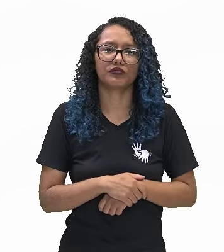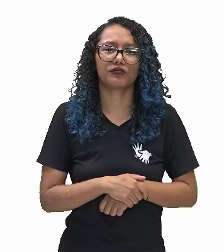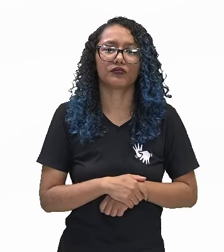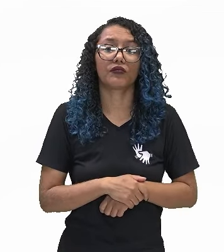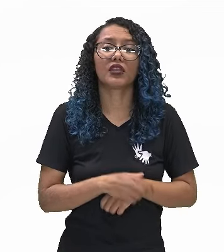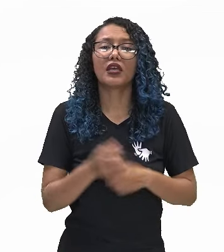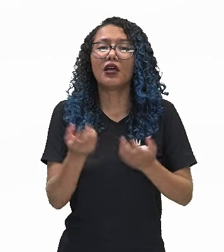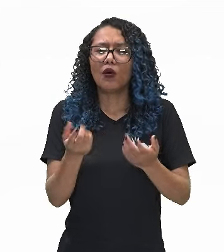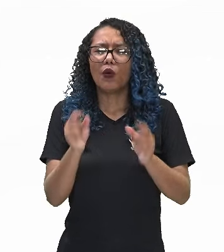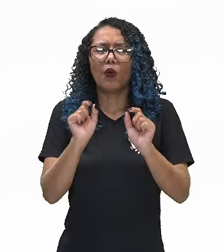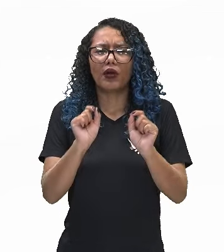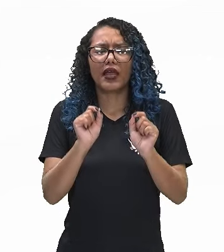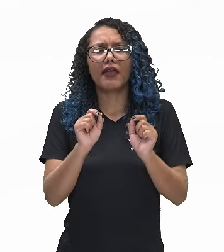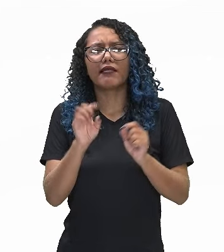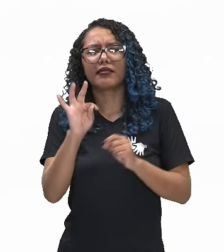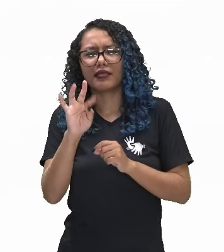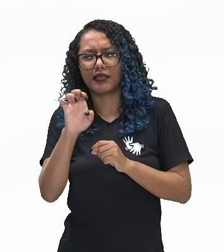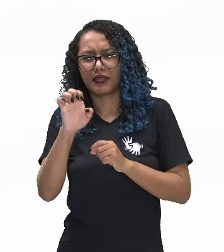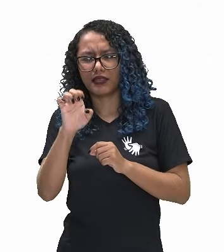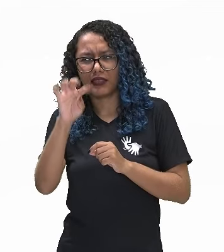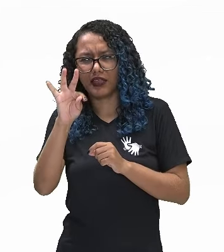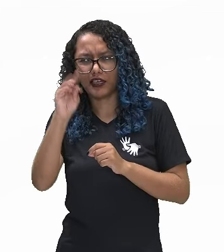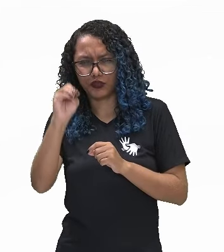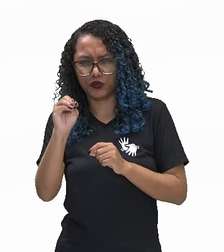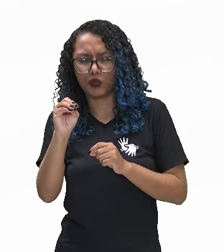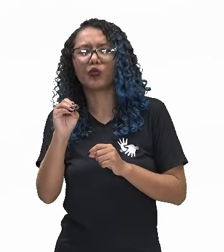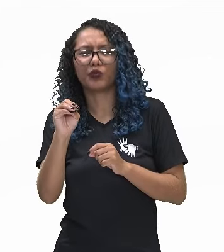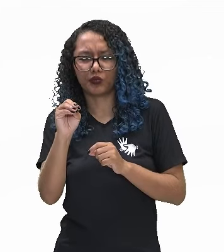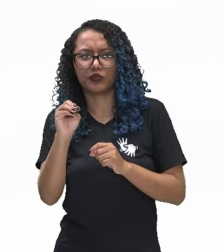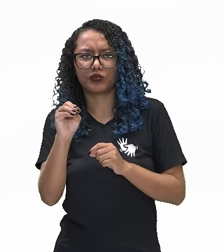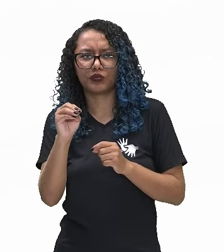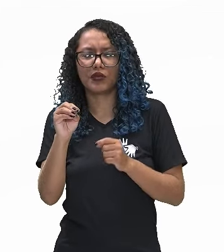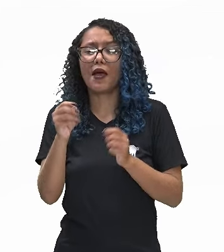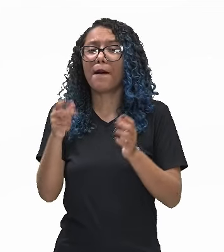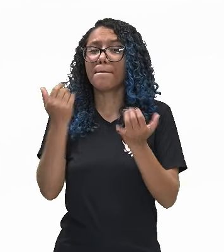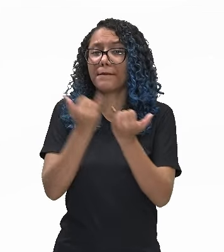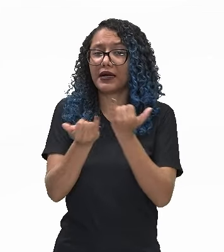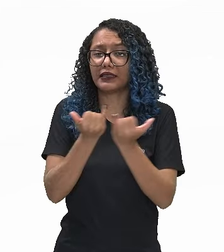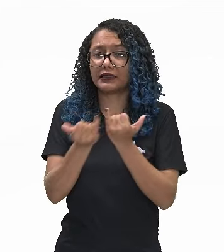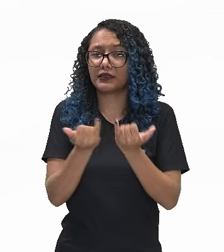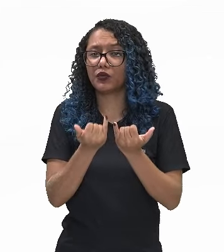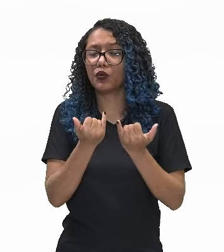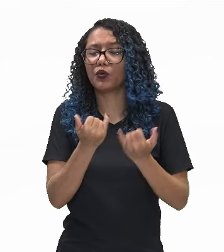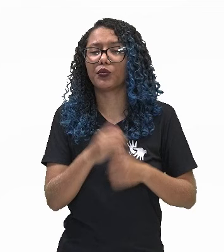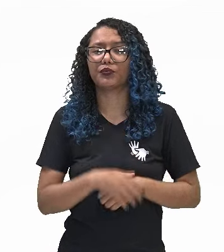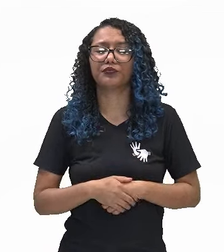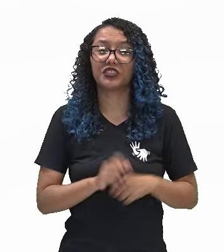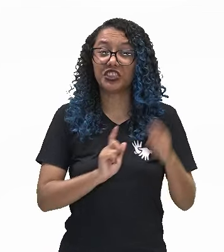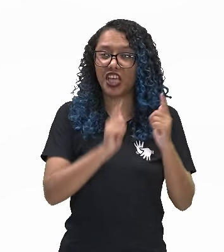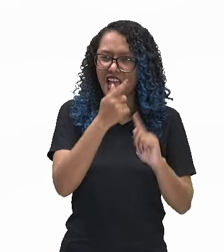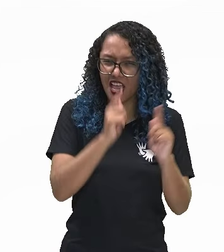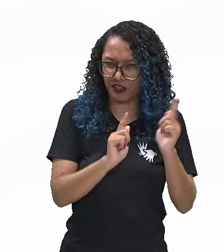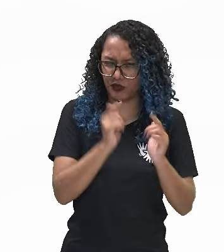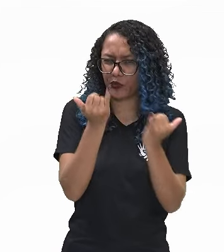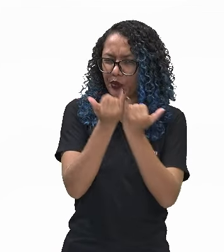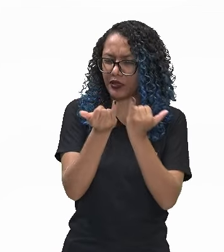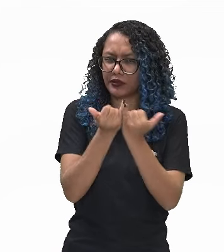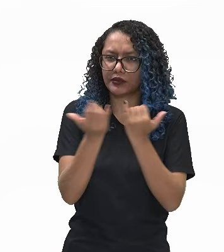gestos, tomados no sentido mais amplo do que apenas movimentação de partes do corpo,